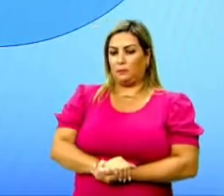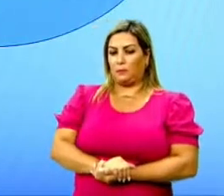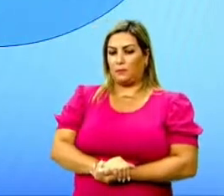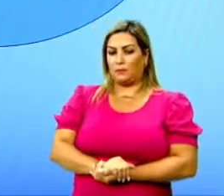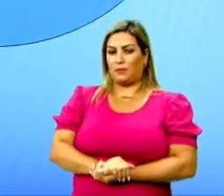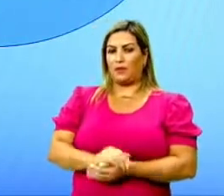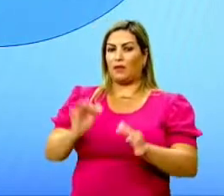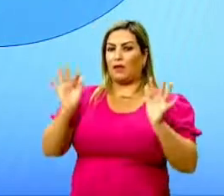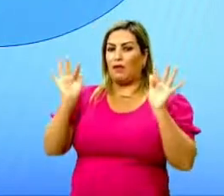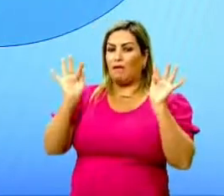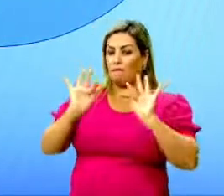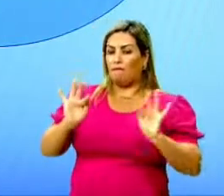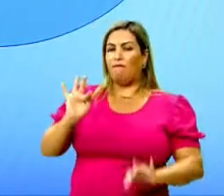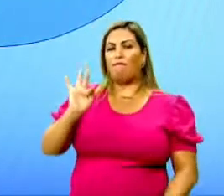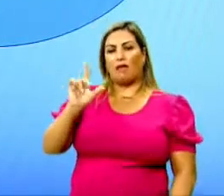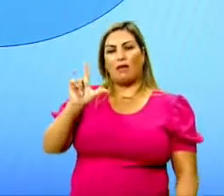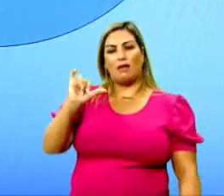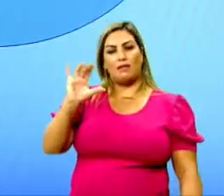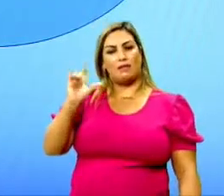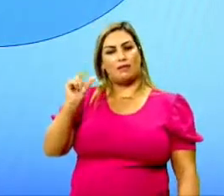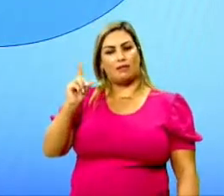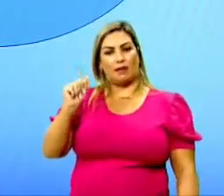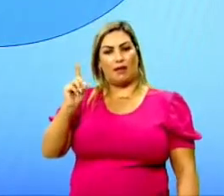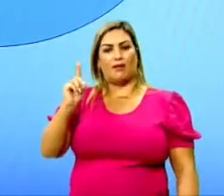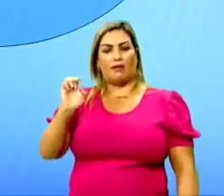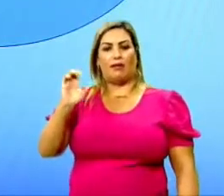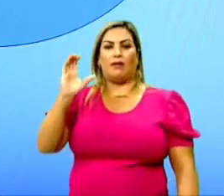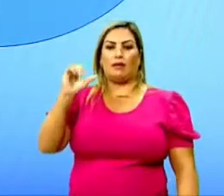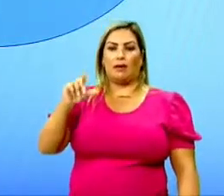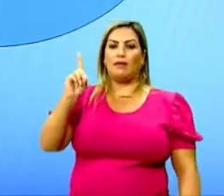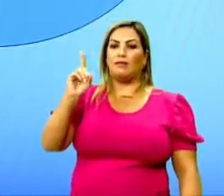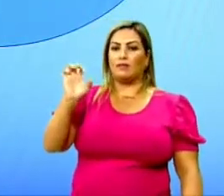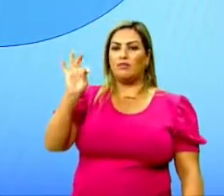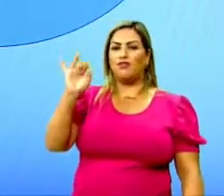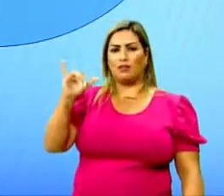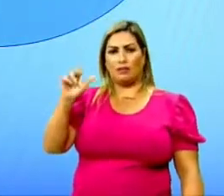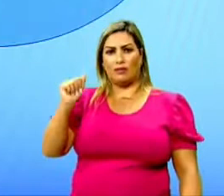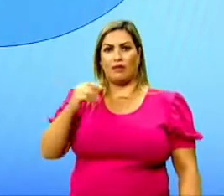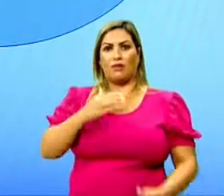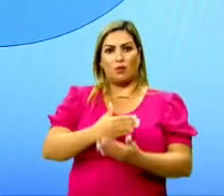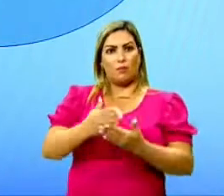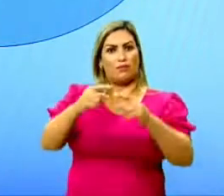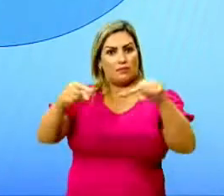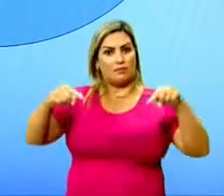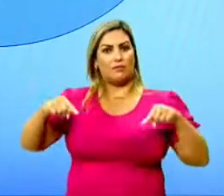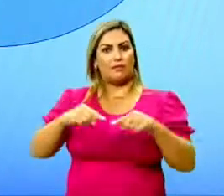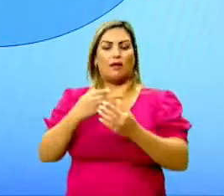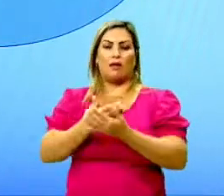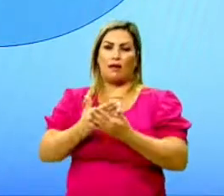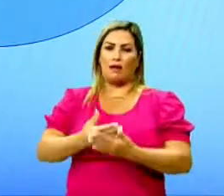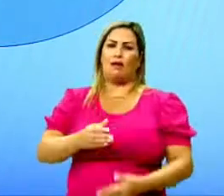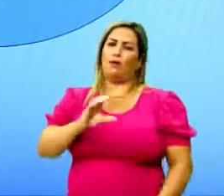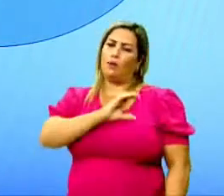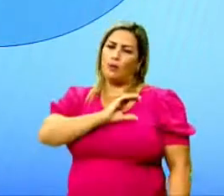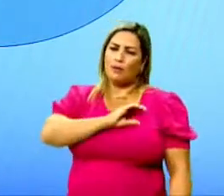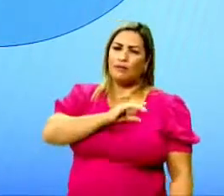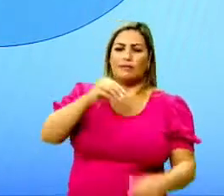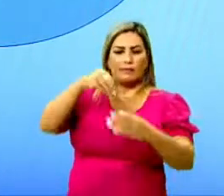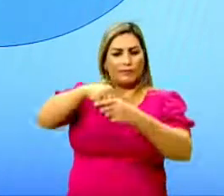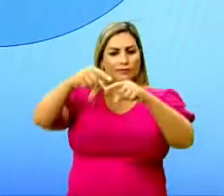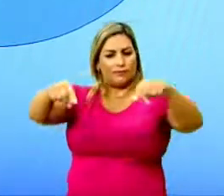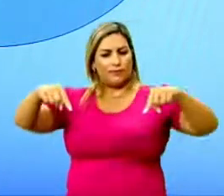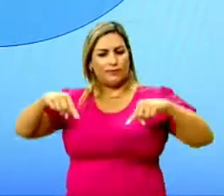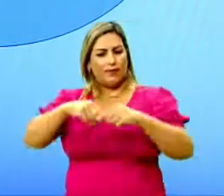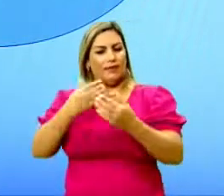Felicidade Clandestina, a menina que queria o livro, começa falando em uma sala de aula, os colegas dentro de uma